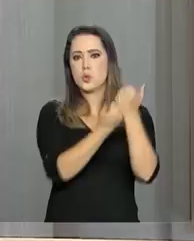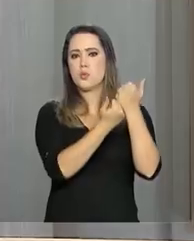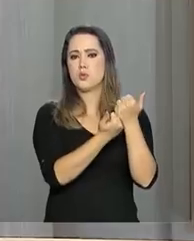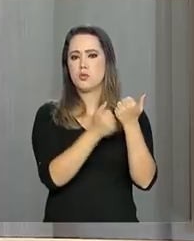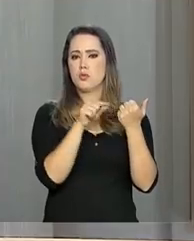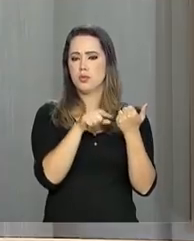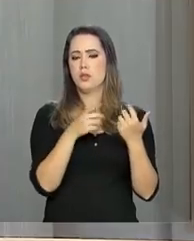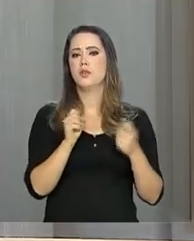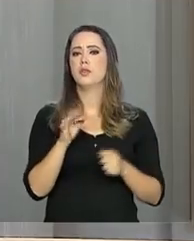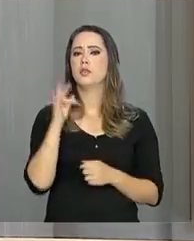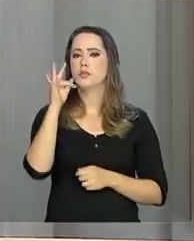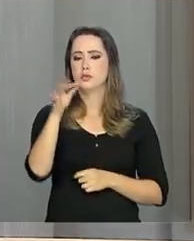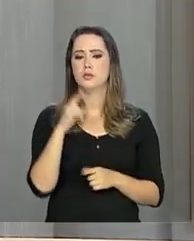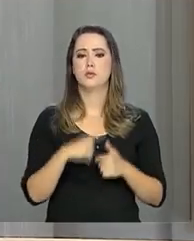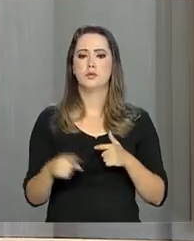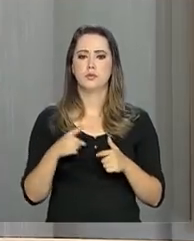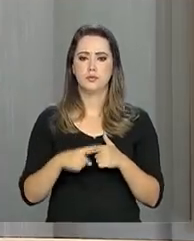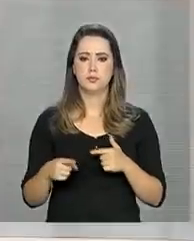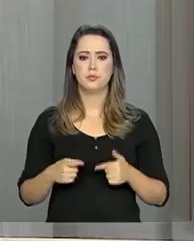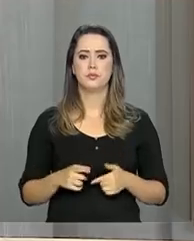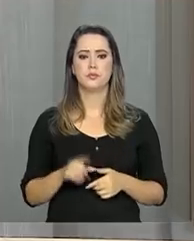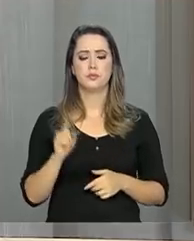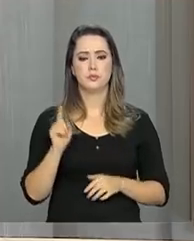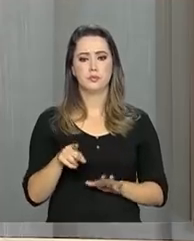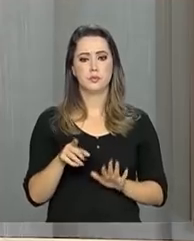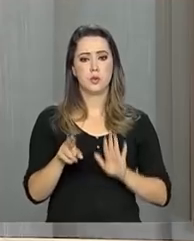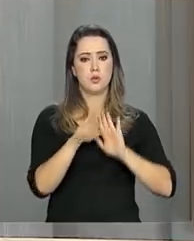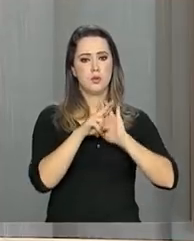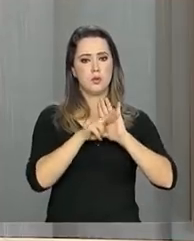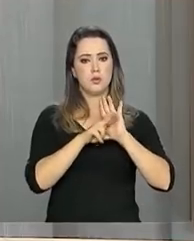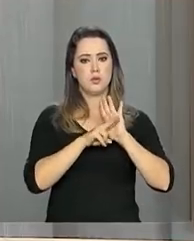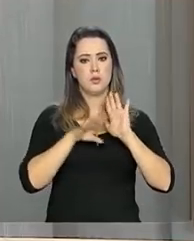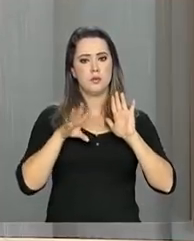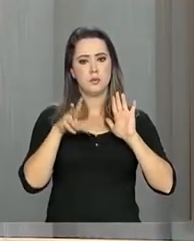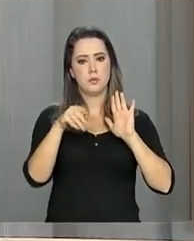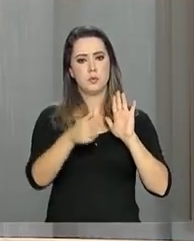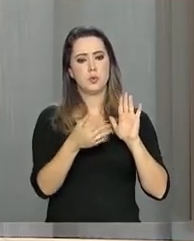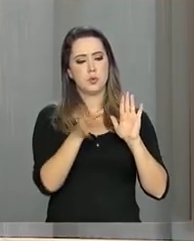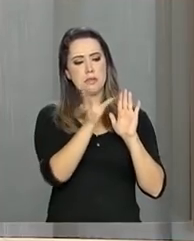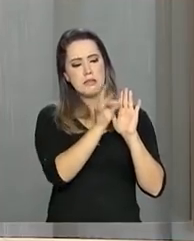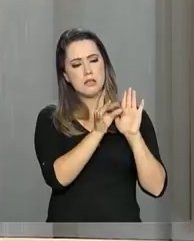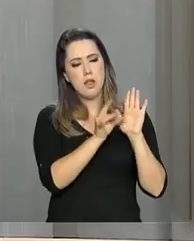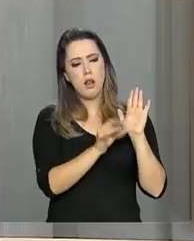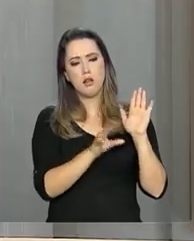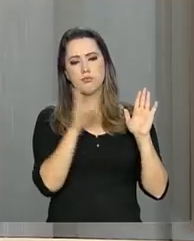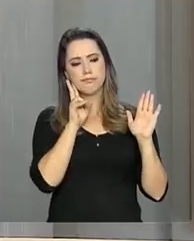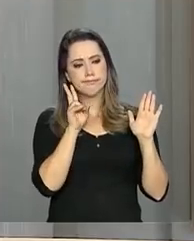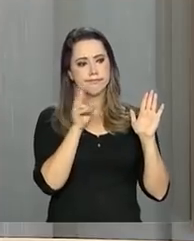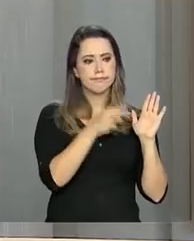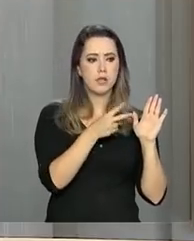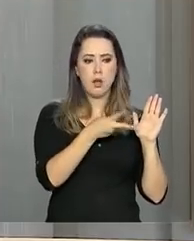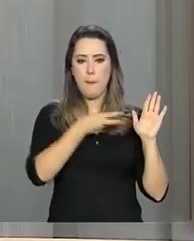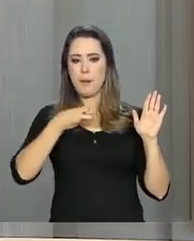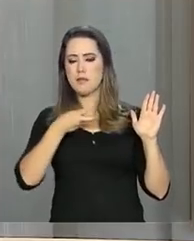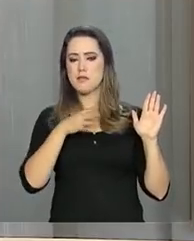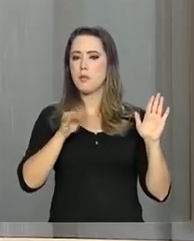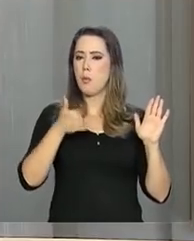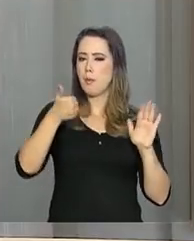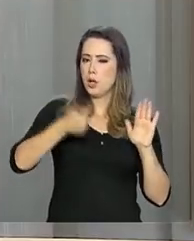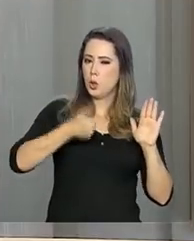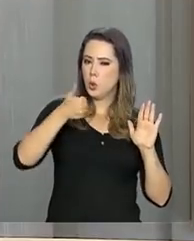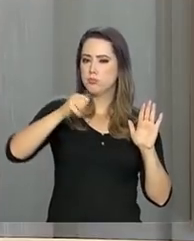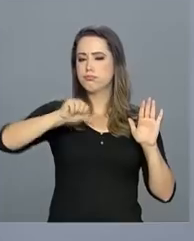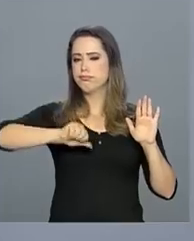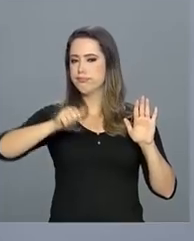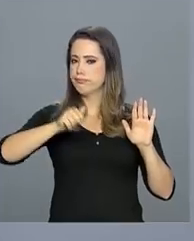Futuramente pode causar um dano irreparável. Regulamentando tudo, rotulando, vai ficar muito mais fácil a gente identificar quais são os melhores